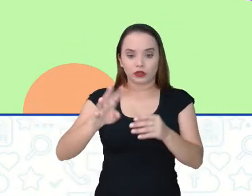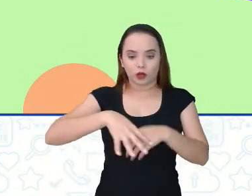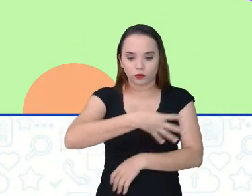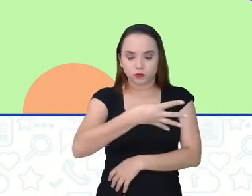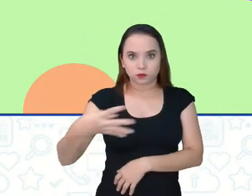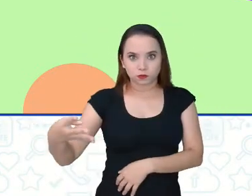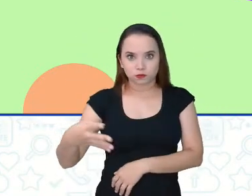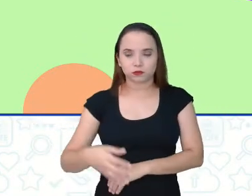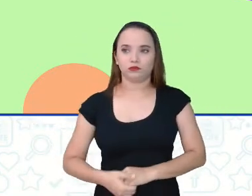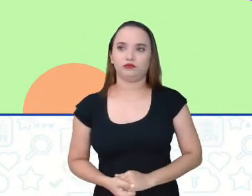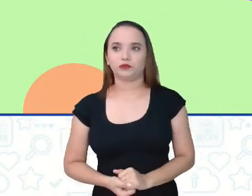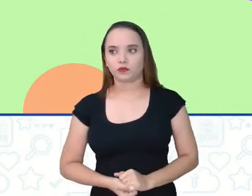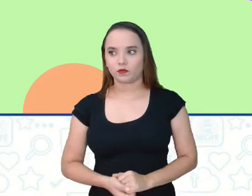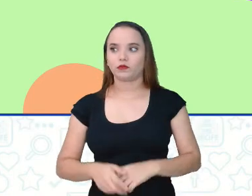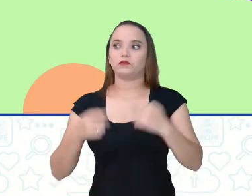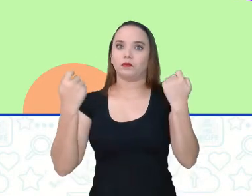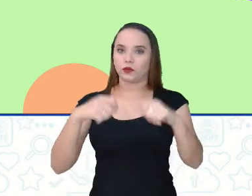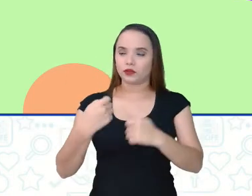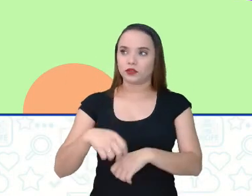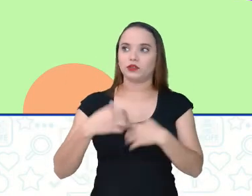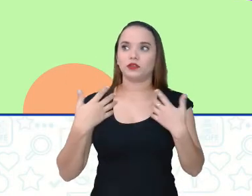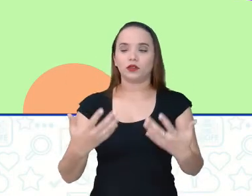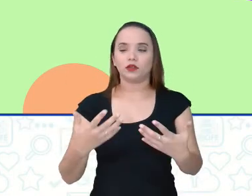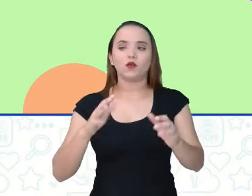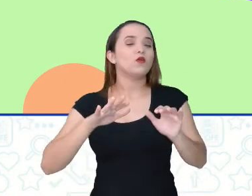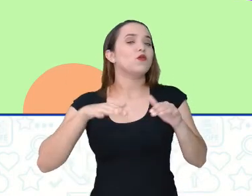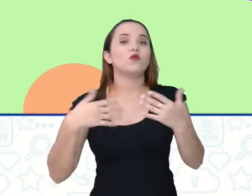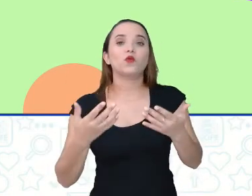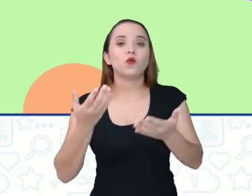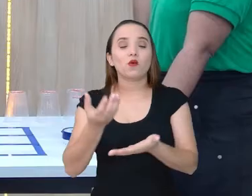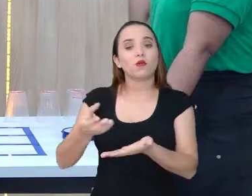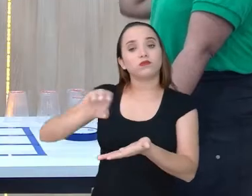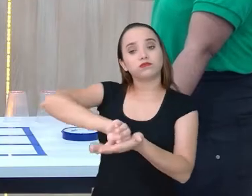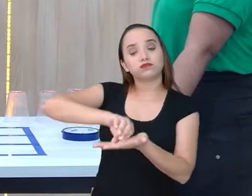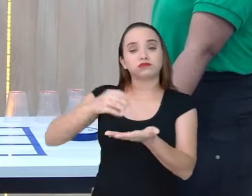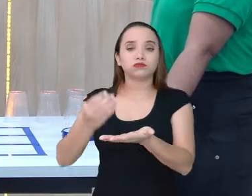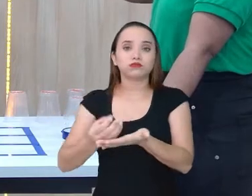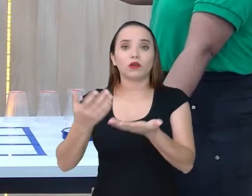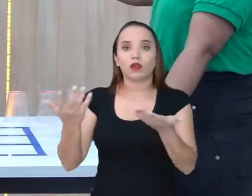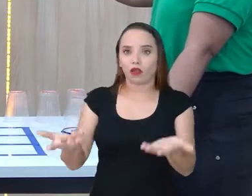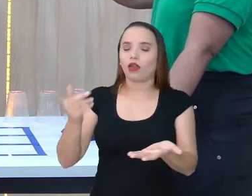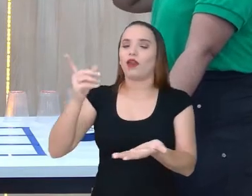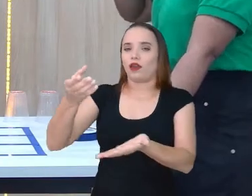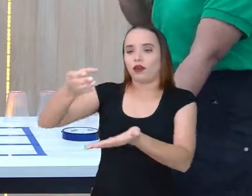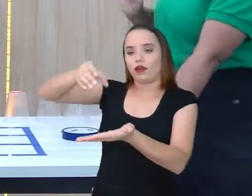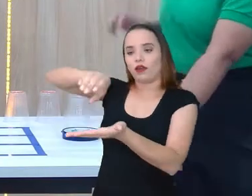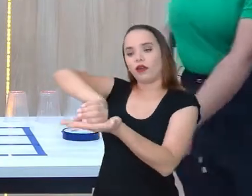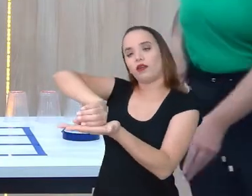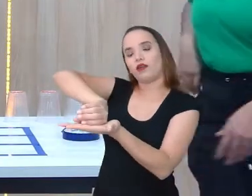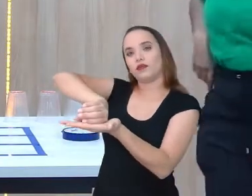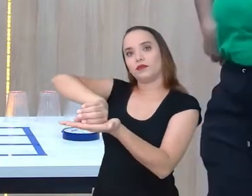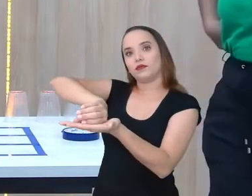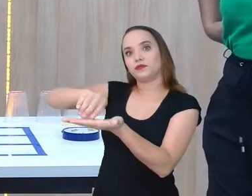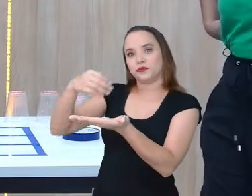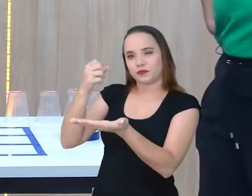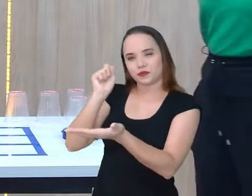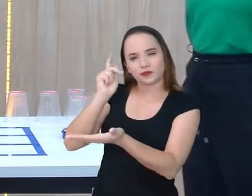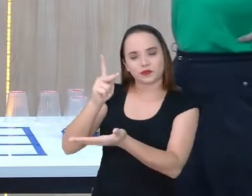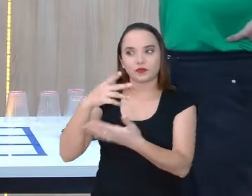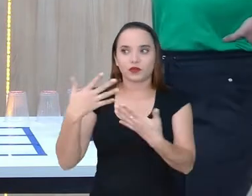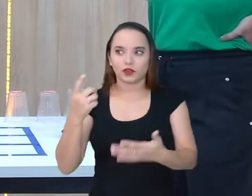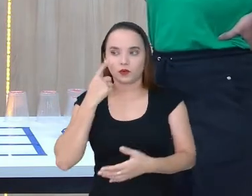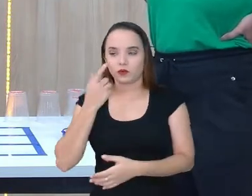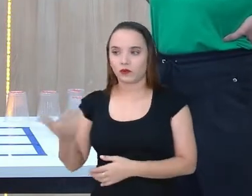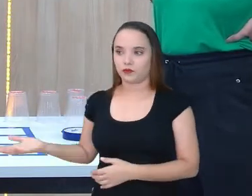cair na posição certinha pra vocês poderem preencher. E qual é a posição certa? Essa com o copo com a boca emborcadinha. Então, ó, a gente vai